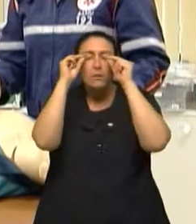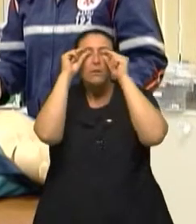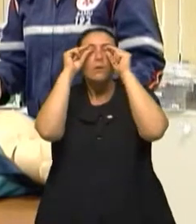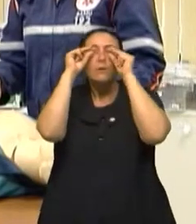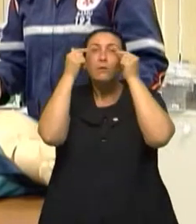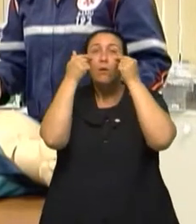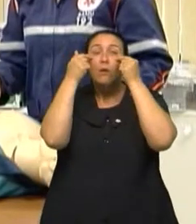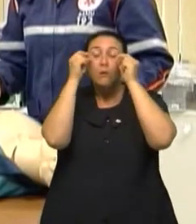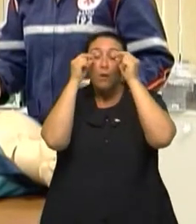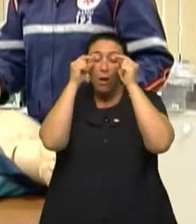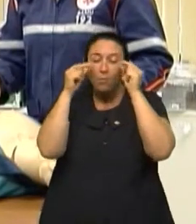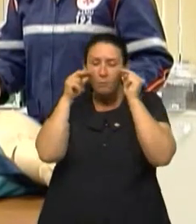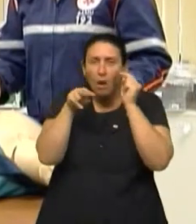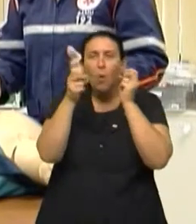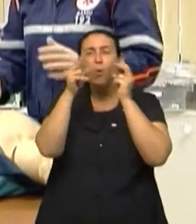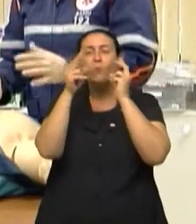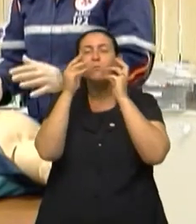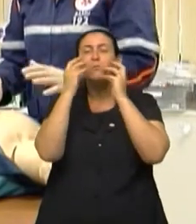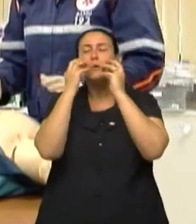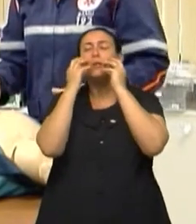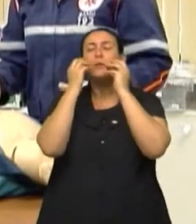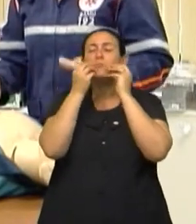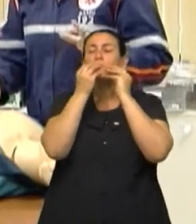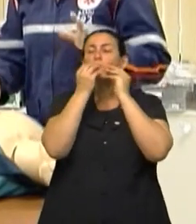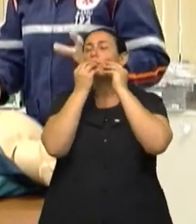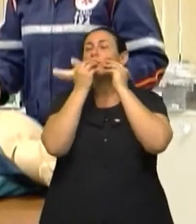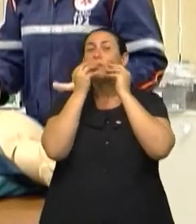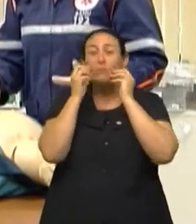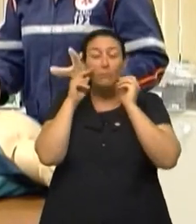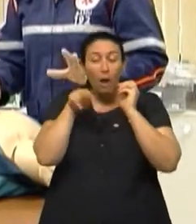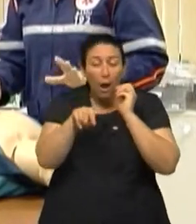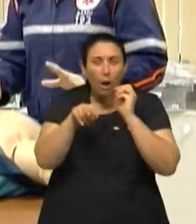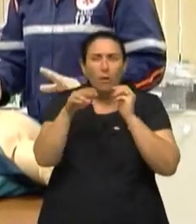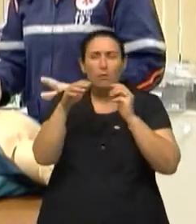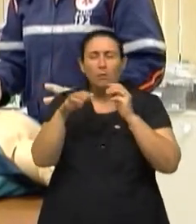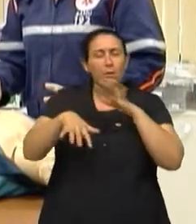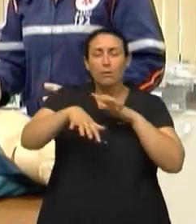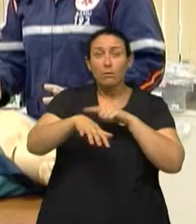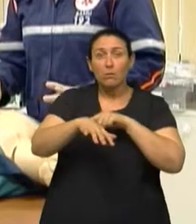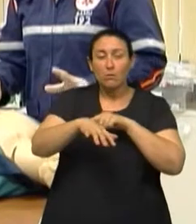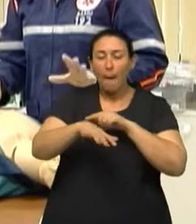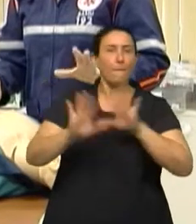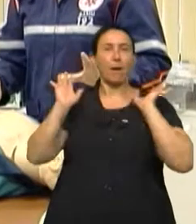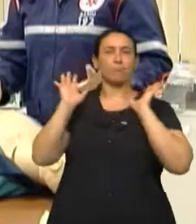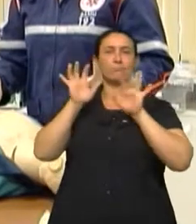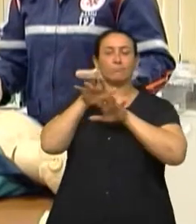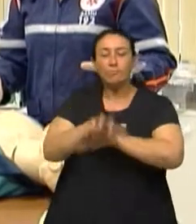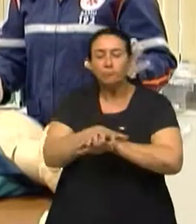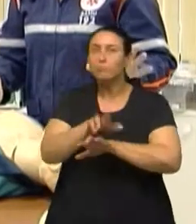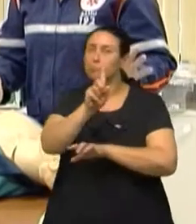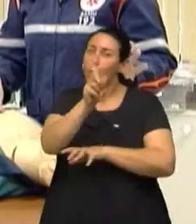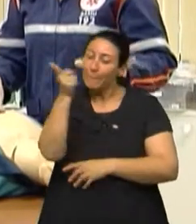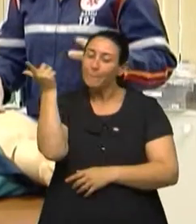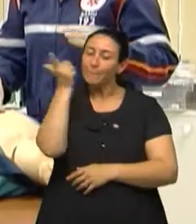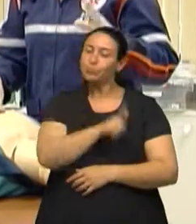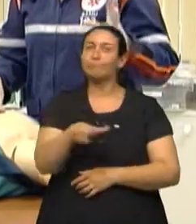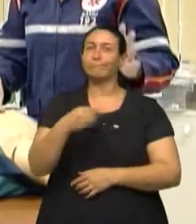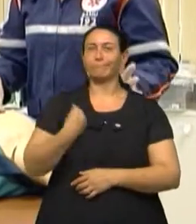se ela mexeu, piscou o olho, mexeu o braço, parem a compressão. É porque vocês